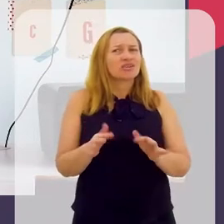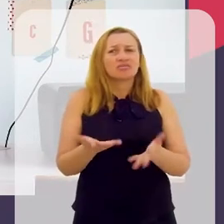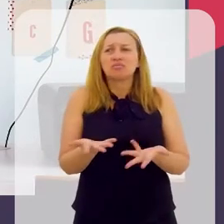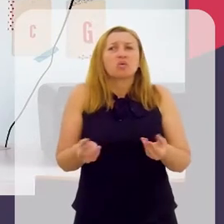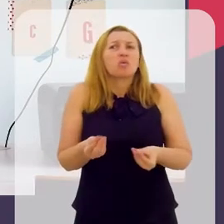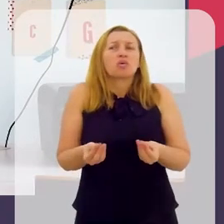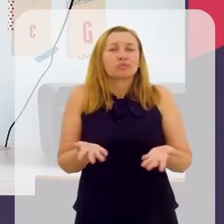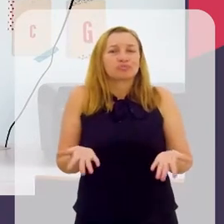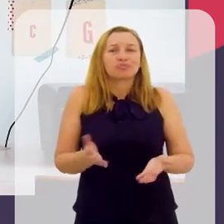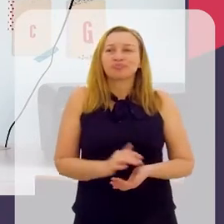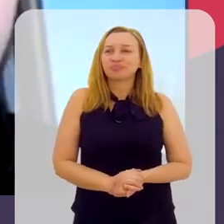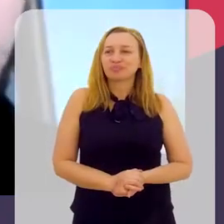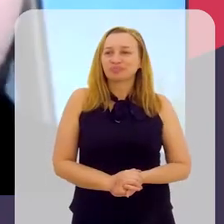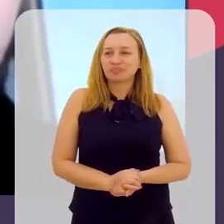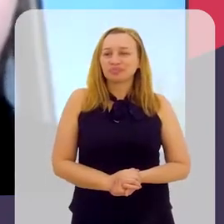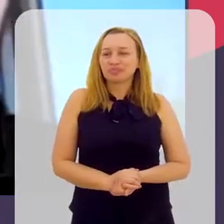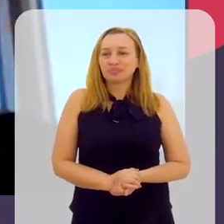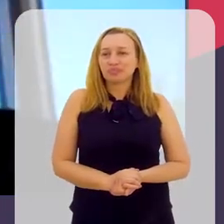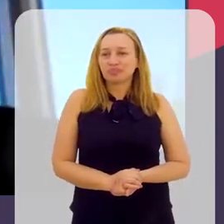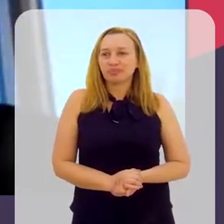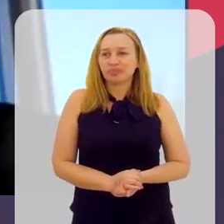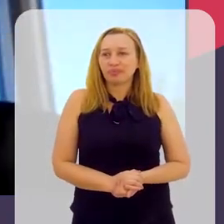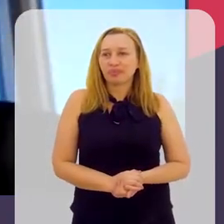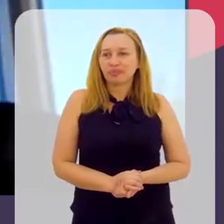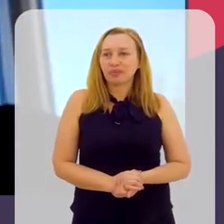determinado ou não ainda?